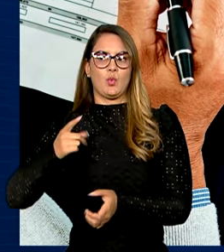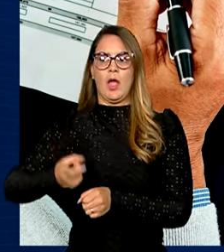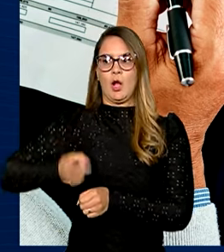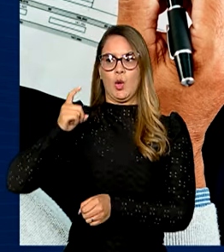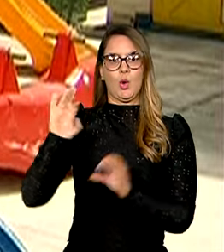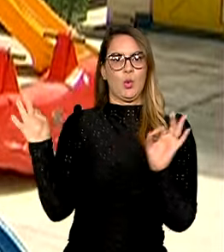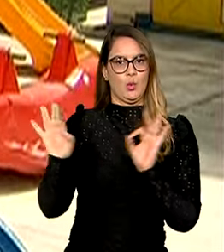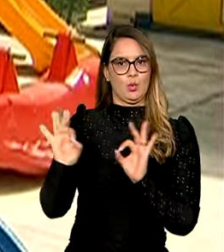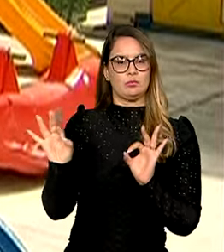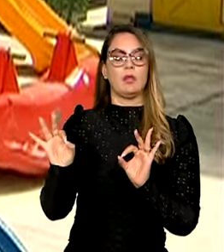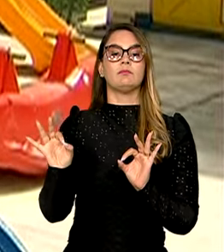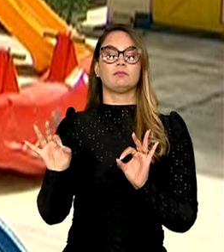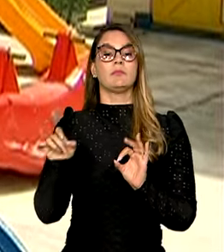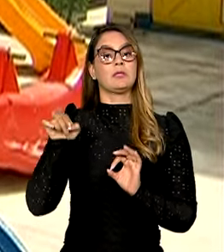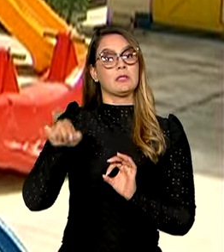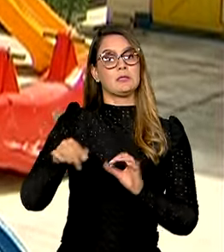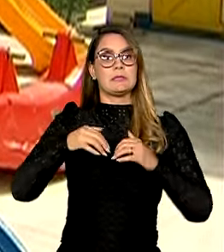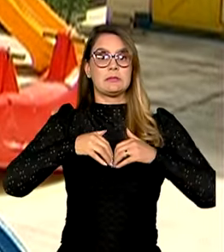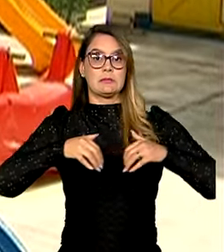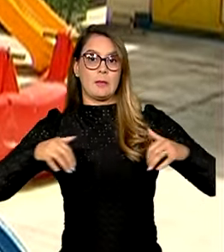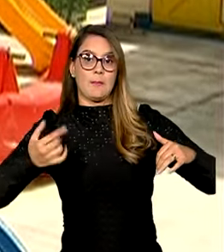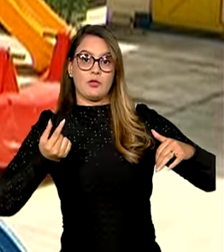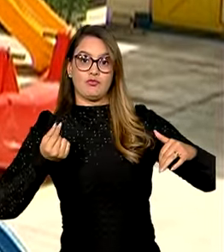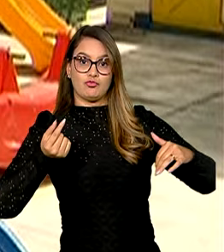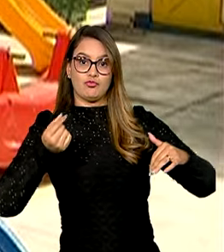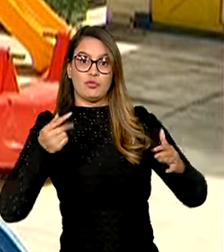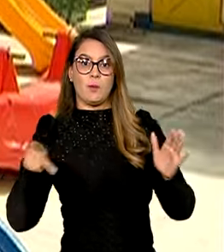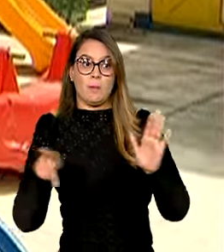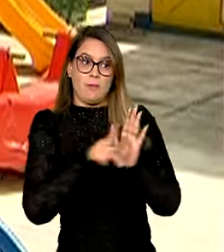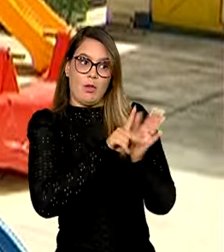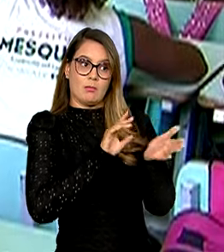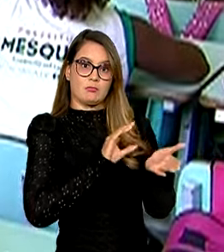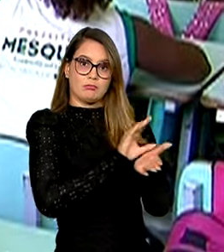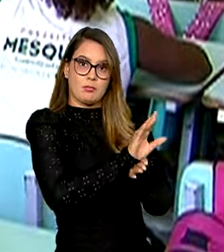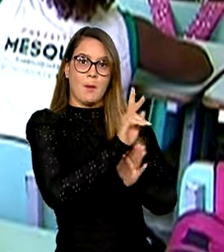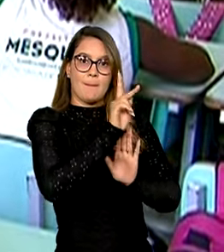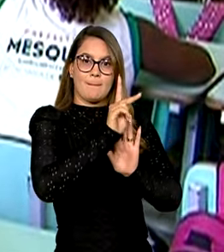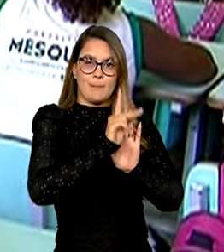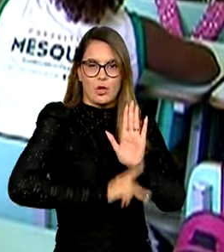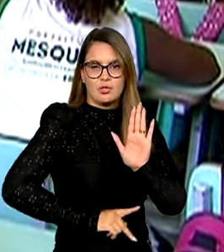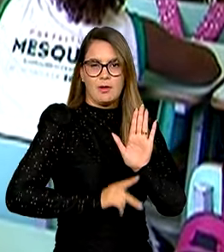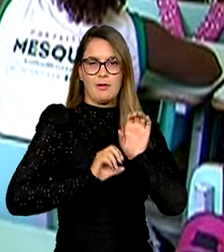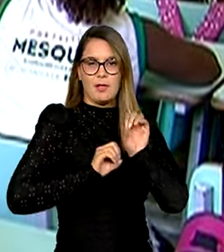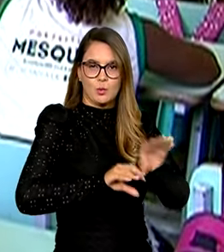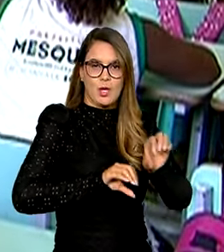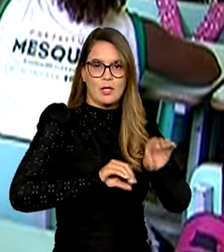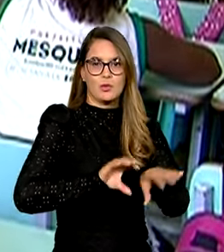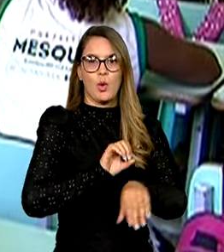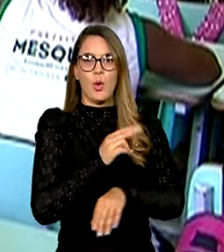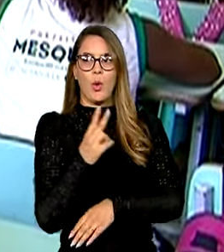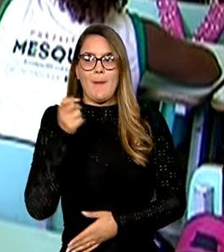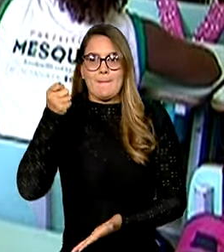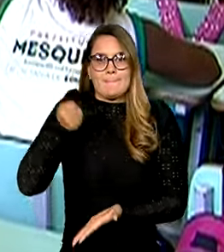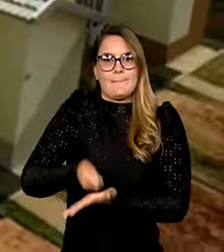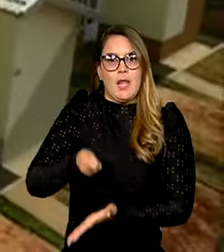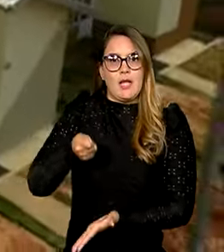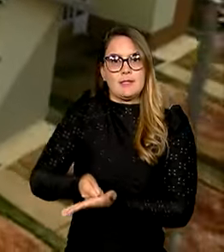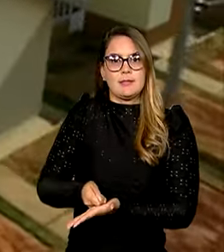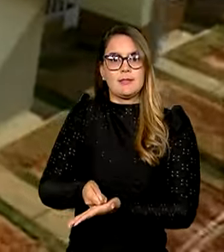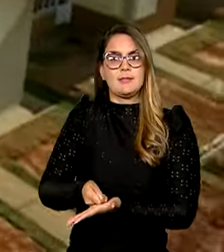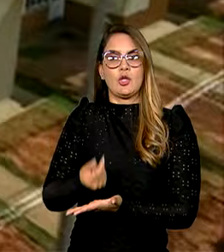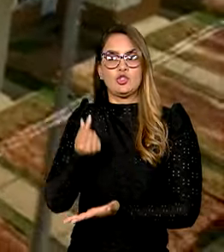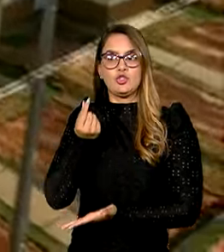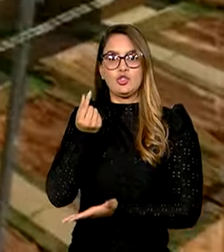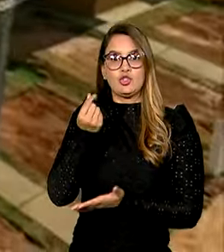lucrativos. Pontos que separavam verbas específicas para programas educacionais ou impunham a obrigatoriedade de